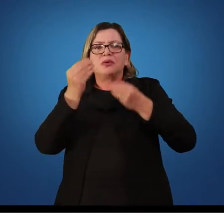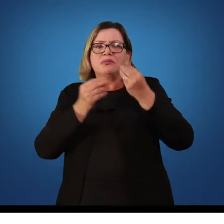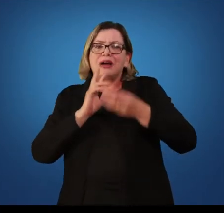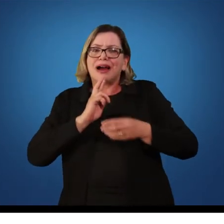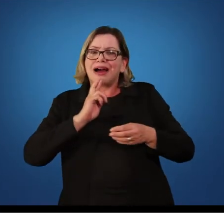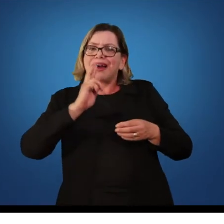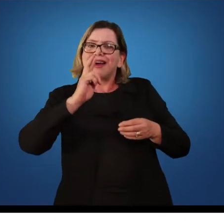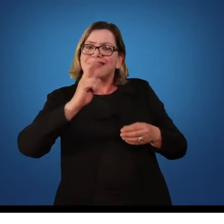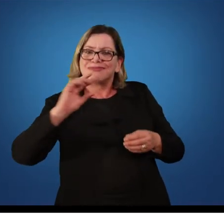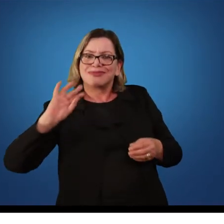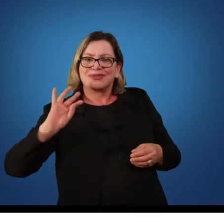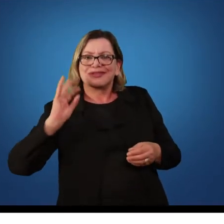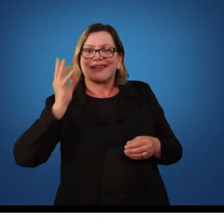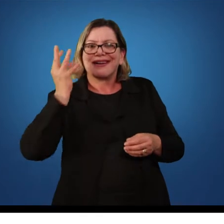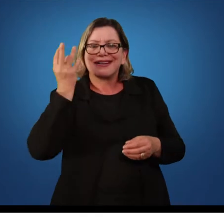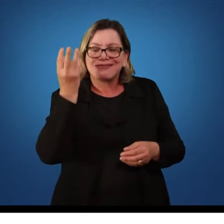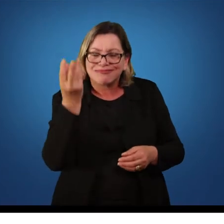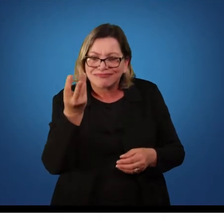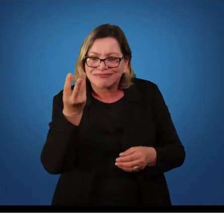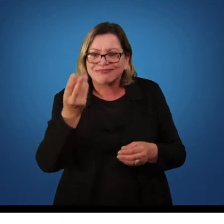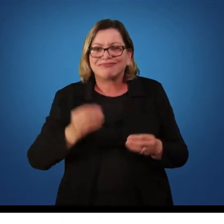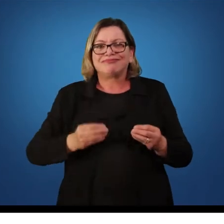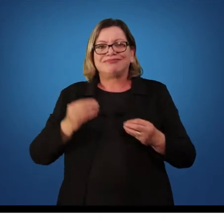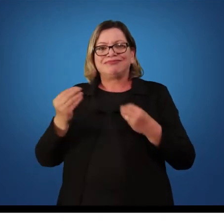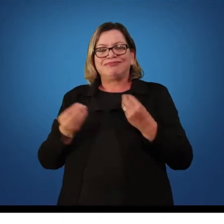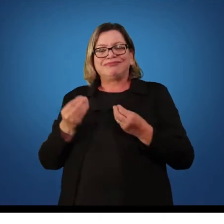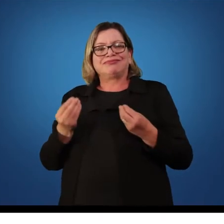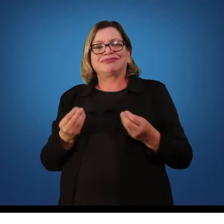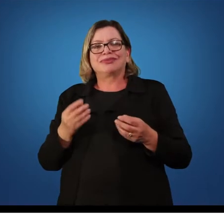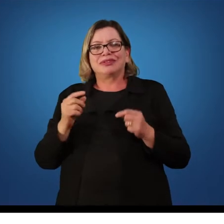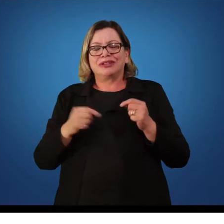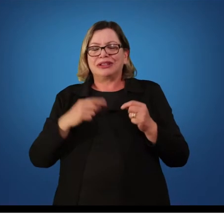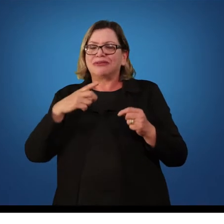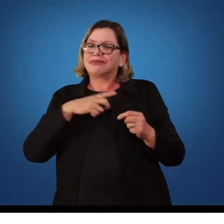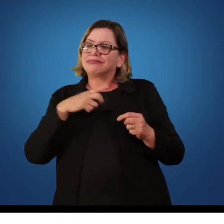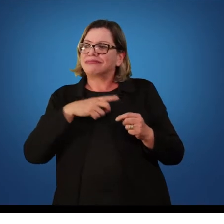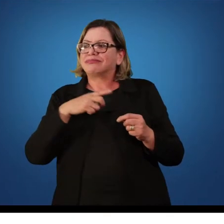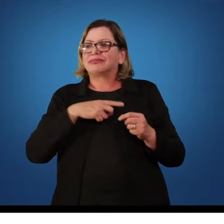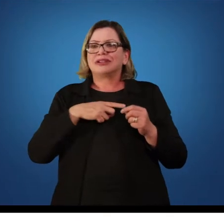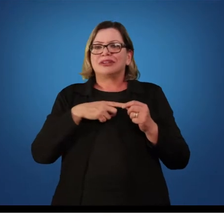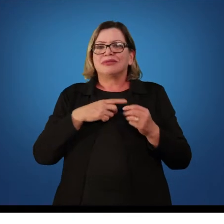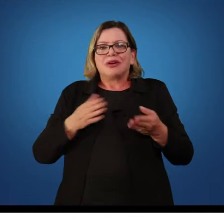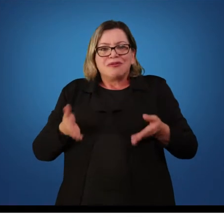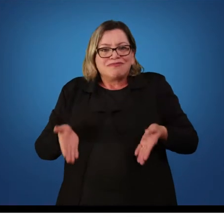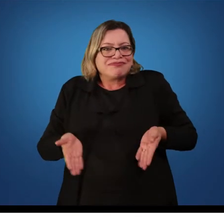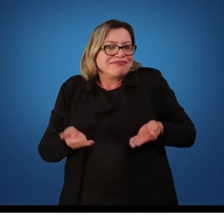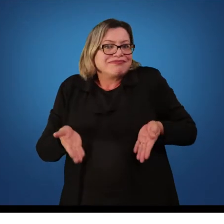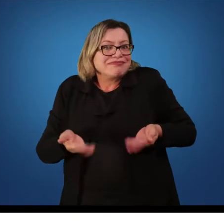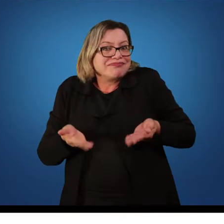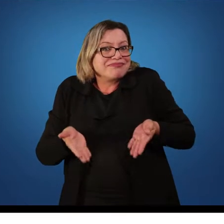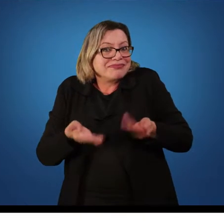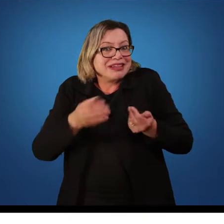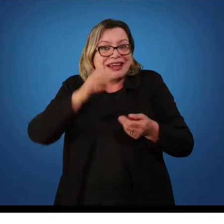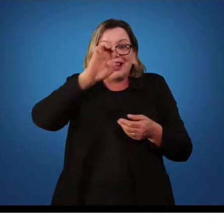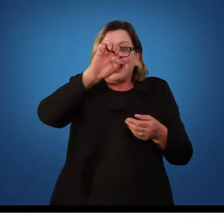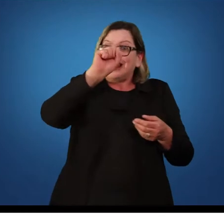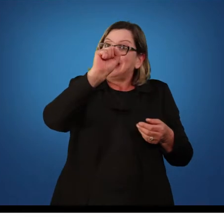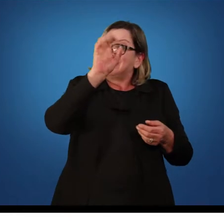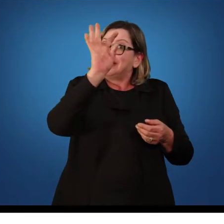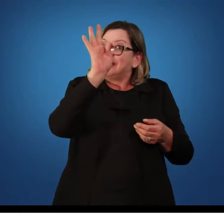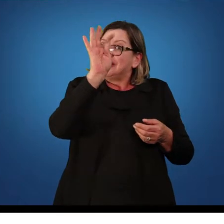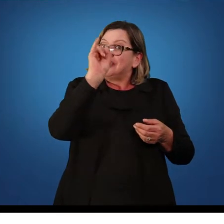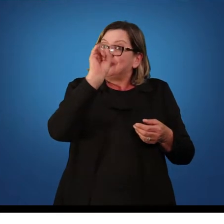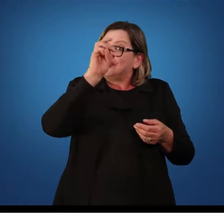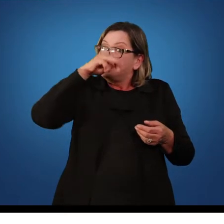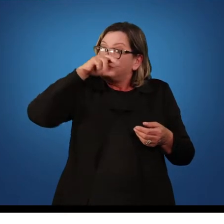como a ação final desse modelo teórico. Então temos o estímulo que nada mais é do que a